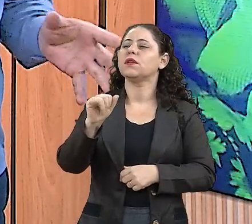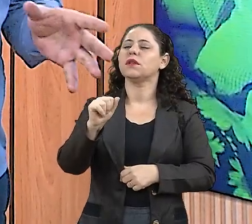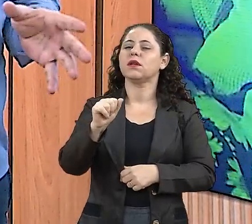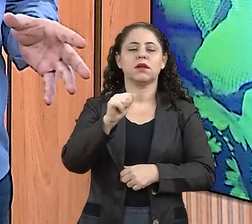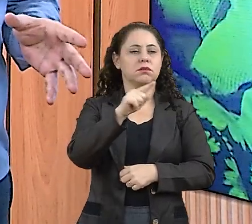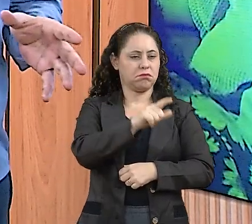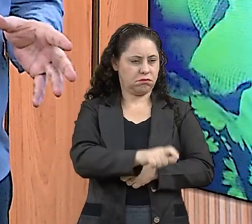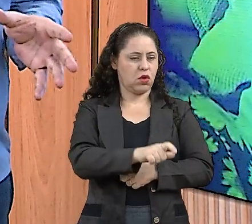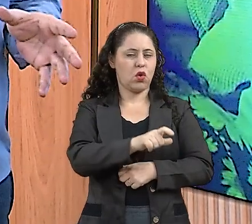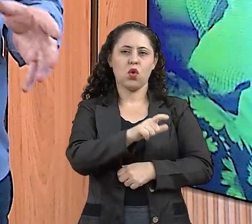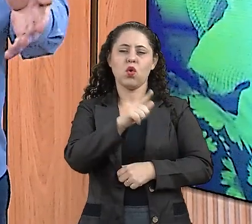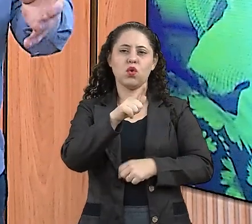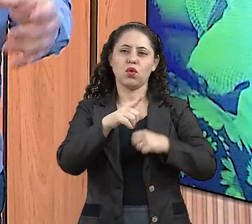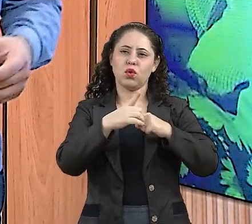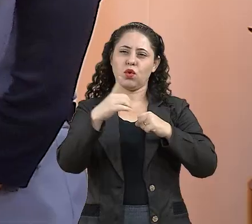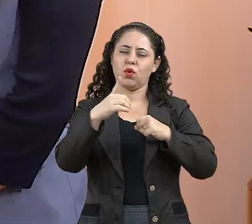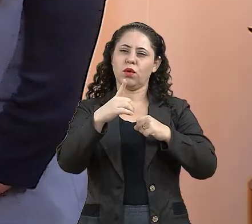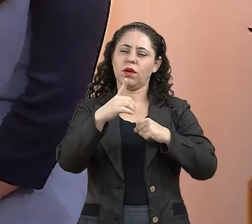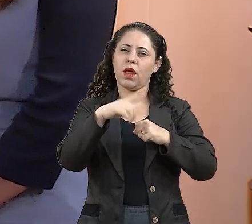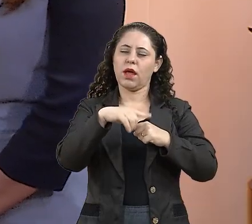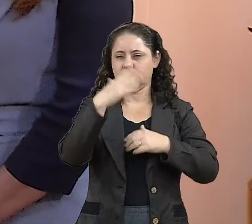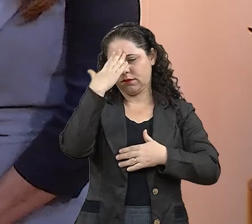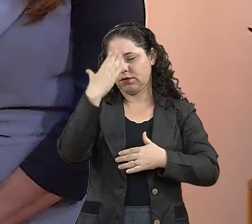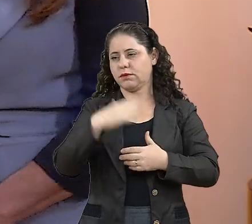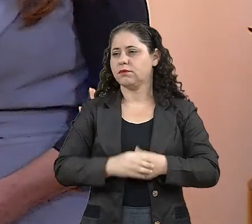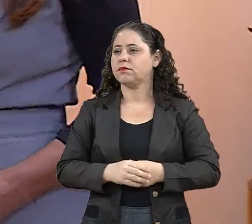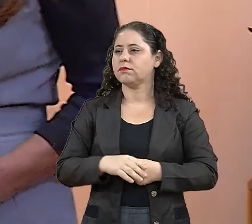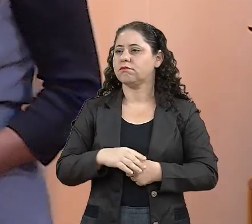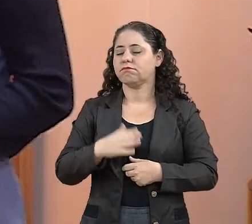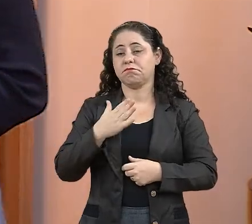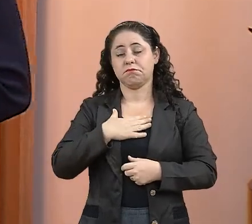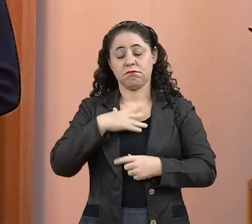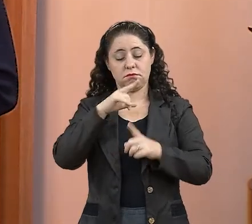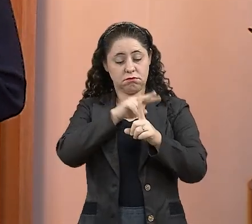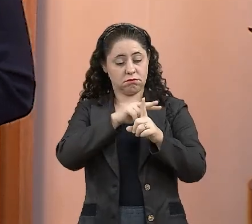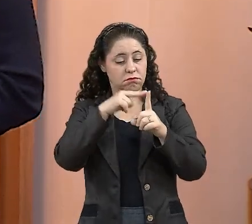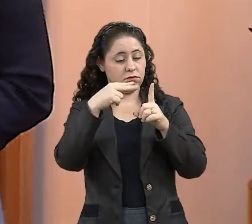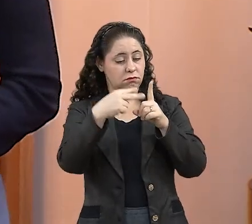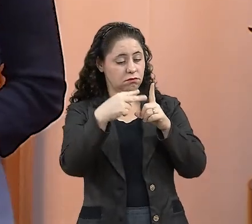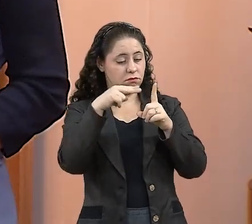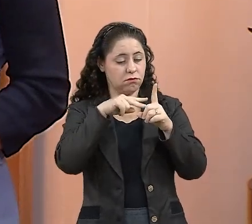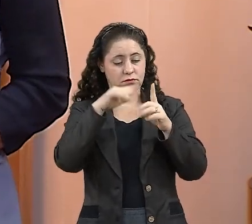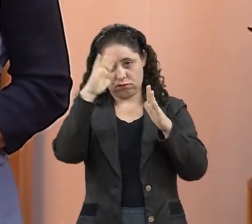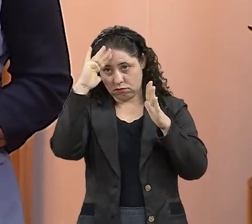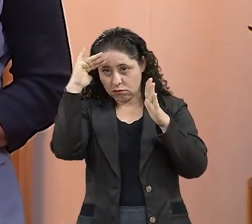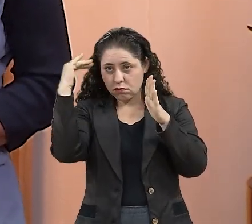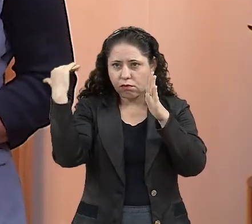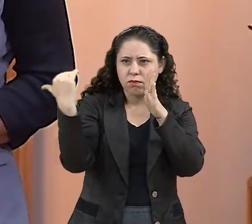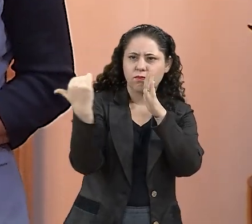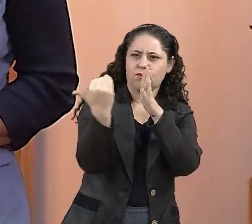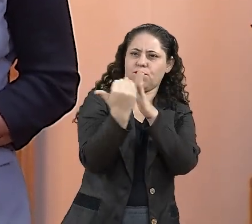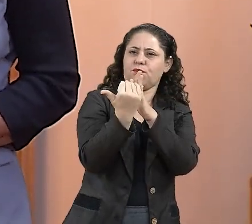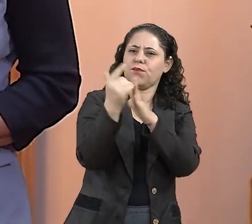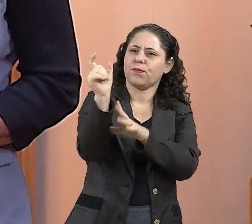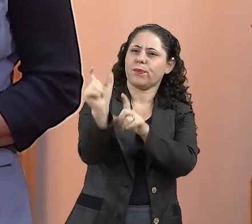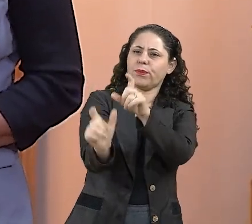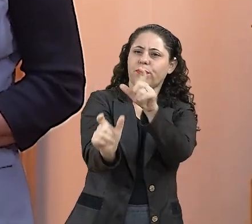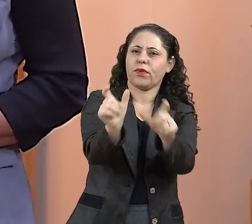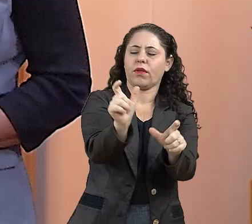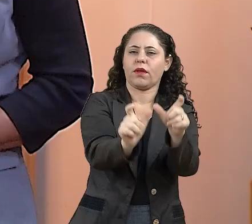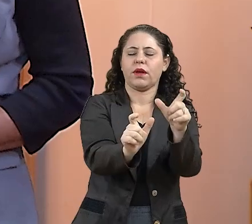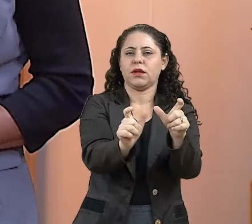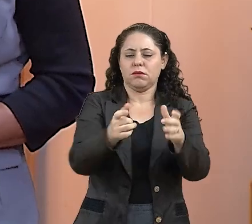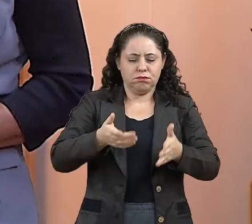gratidão? A palavra que resume esse título. E para você? No meu ponto de vista, é o reconhecimento daquelas pessoas que não